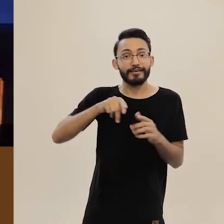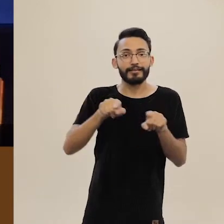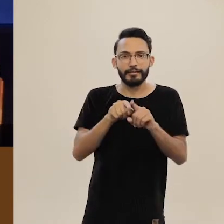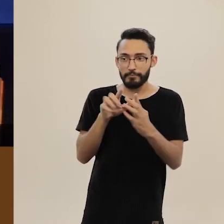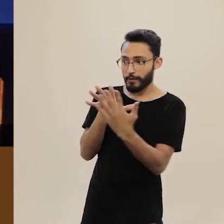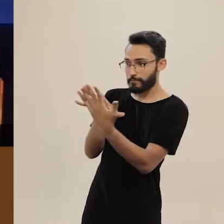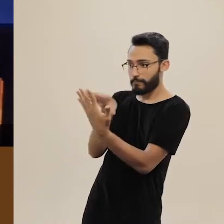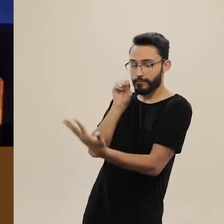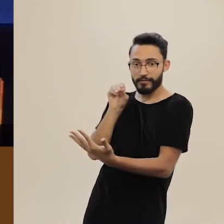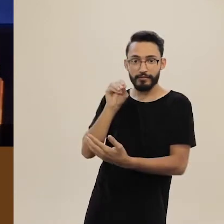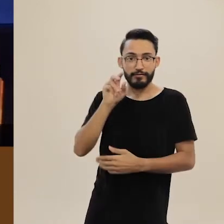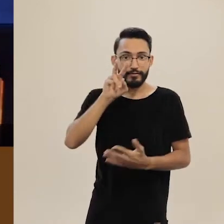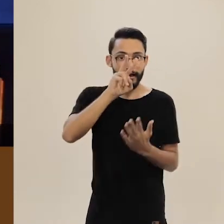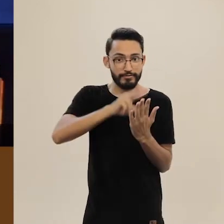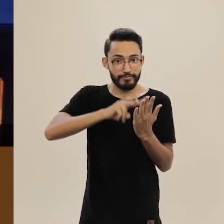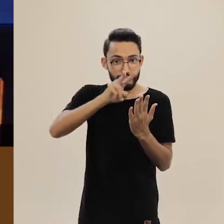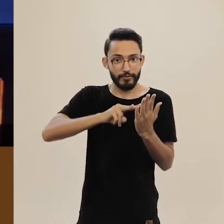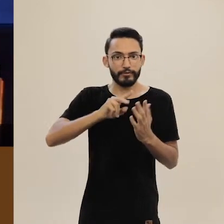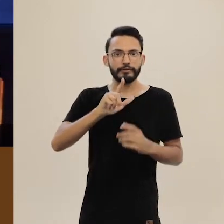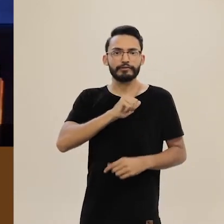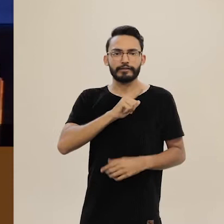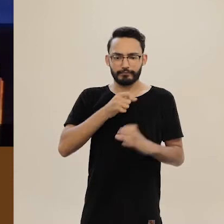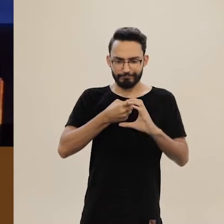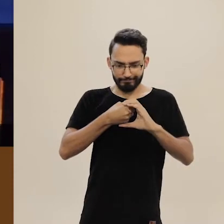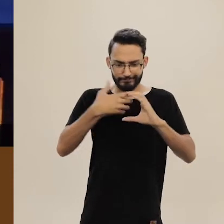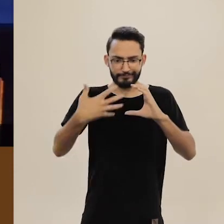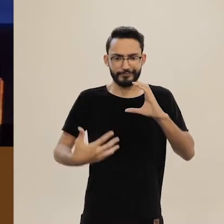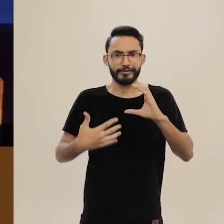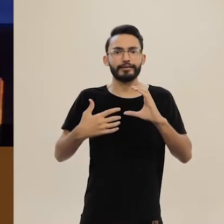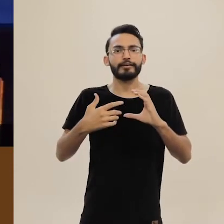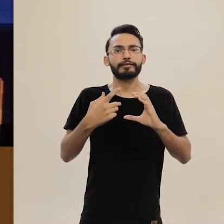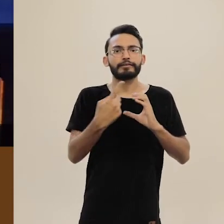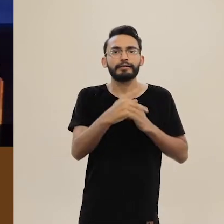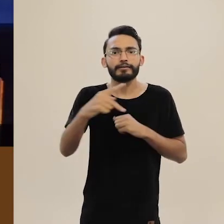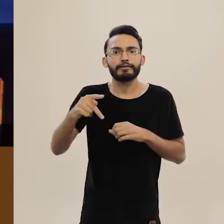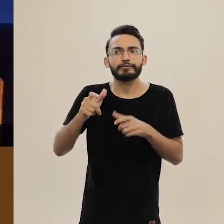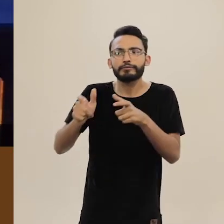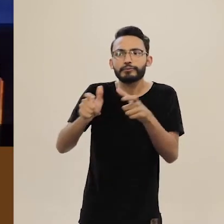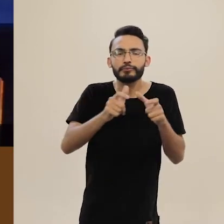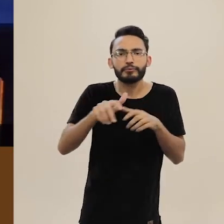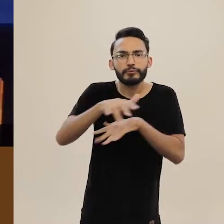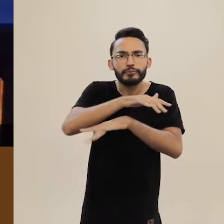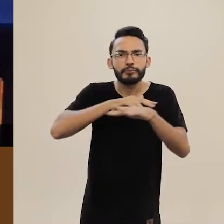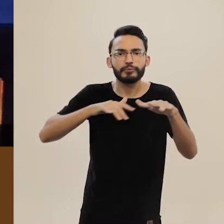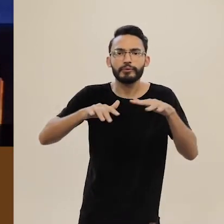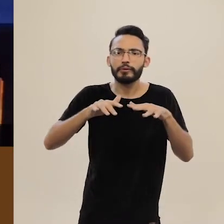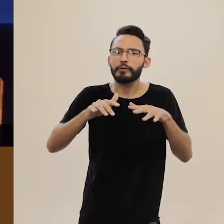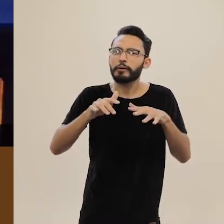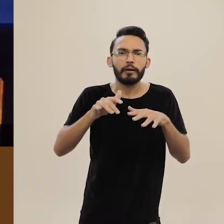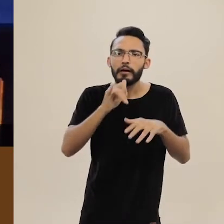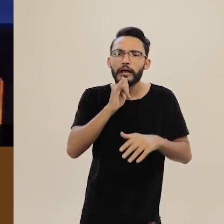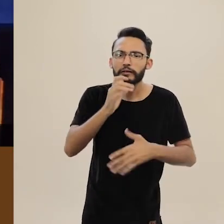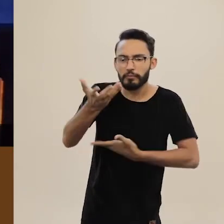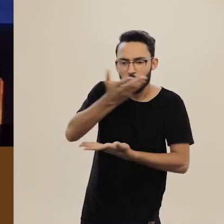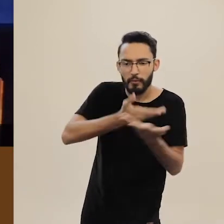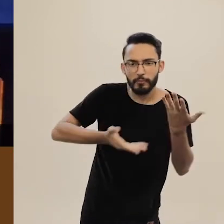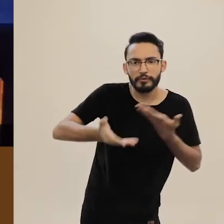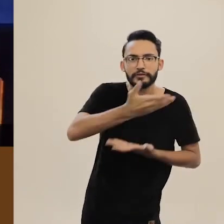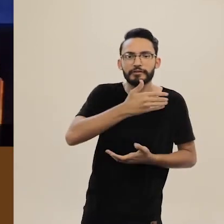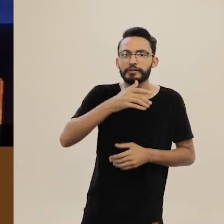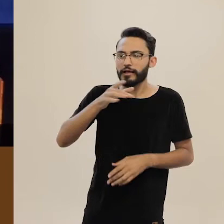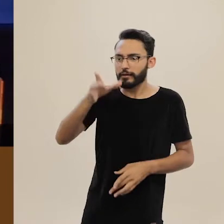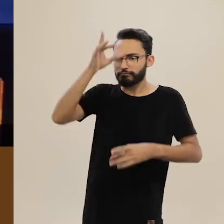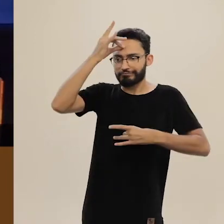exemplo do modelo leitor, são apreendidos comportamentos característicos destas situações, tais como compartilhar